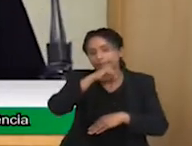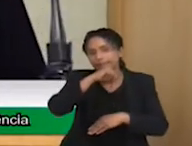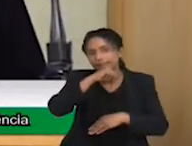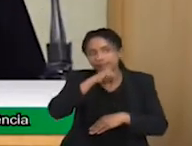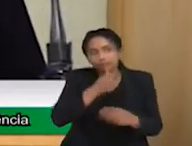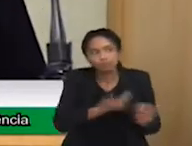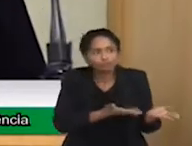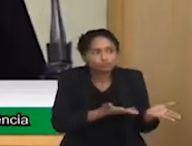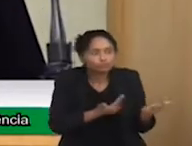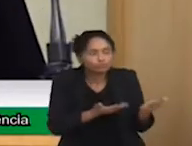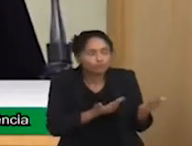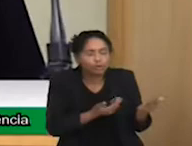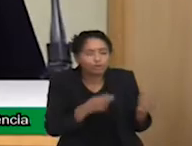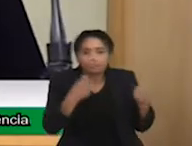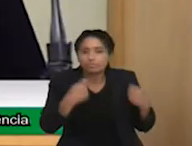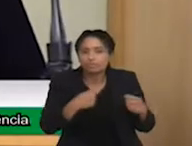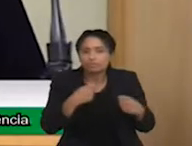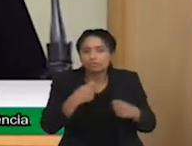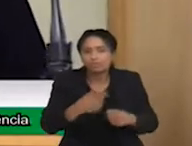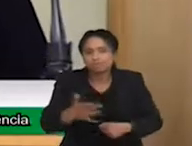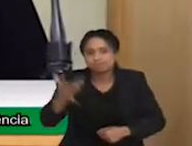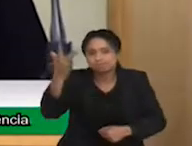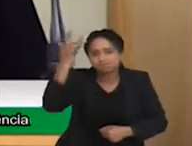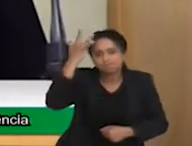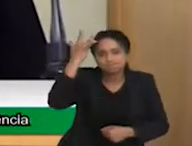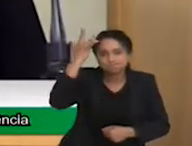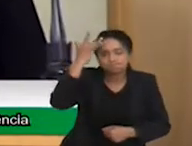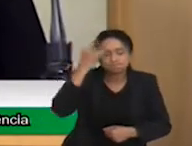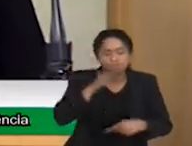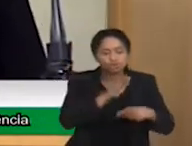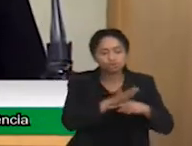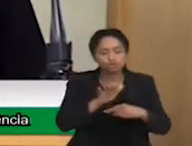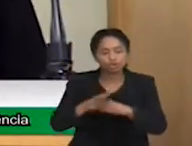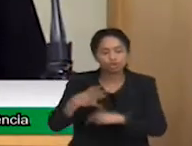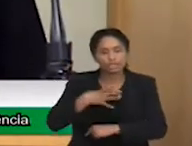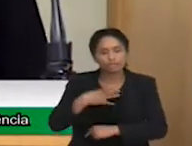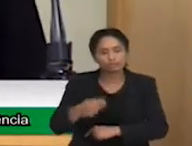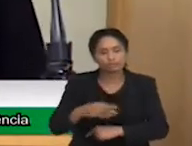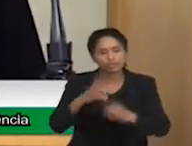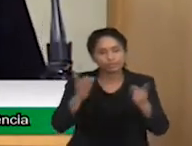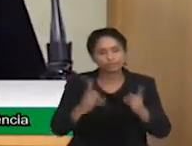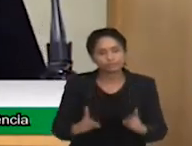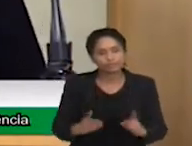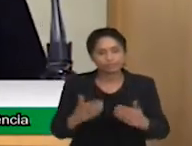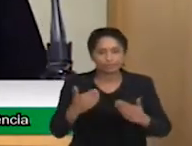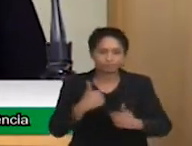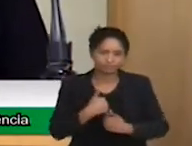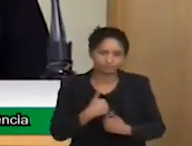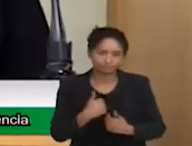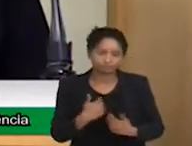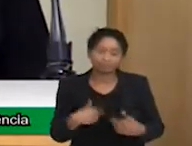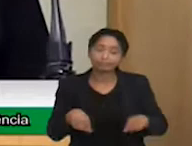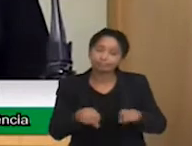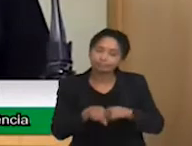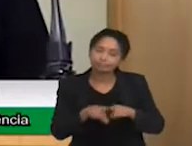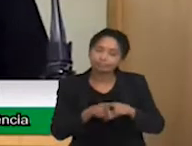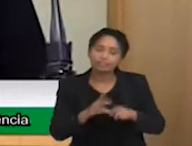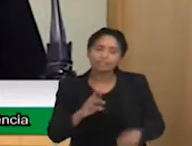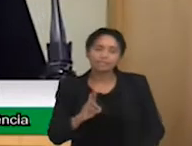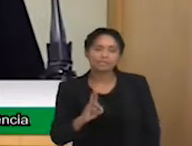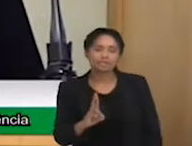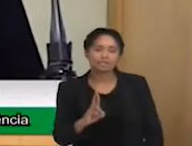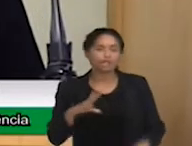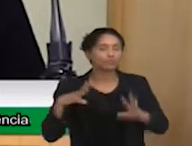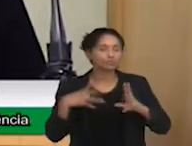As mães que trabalham, as mães que não conseguem trabalhar fora, porque elas são as únicas cuidadoras de